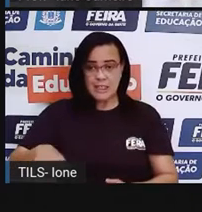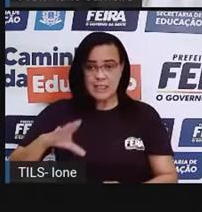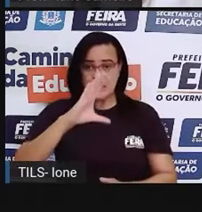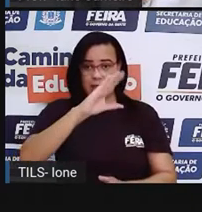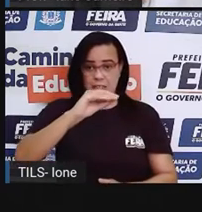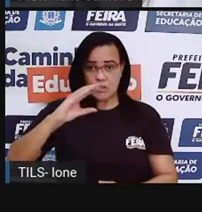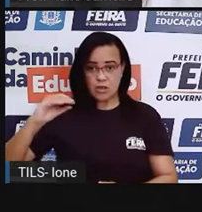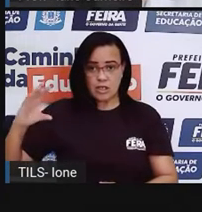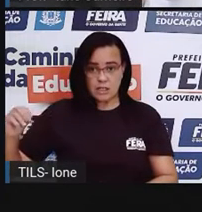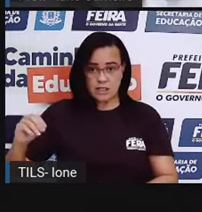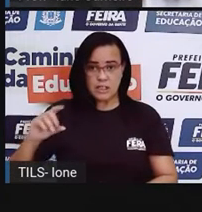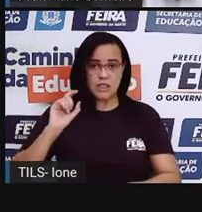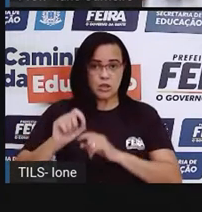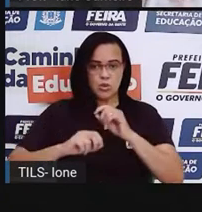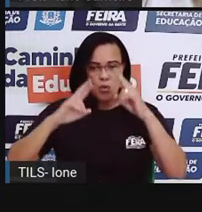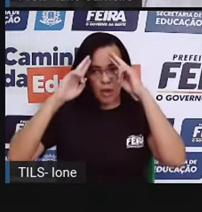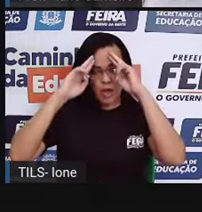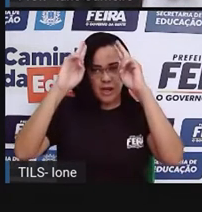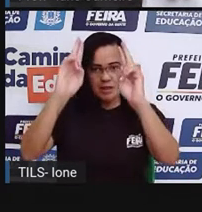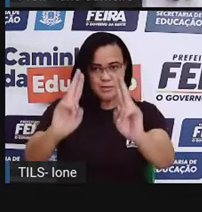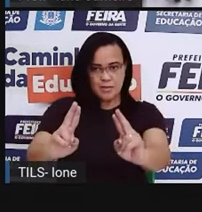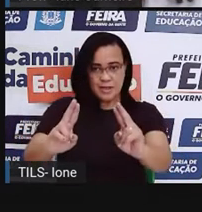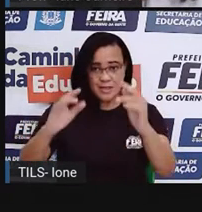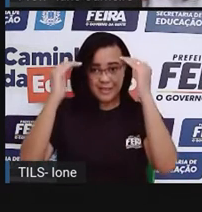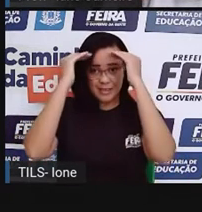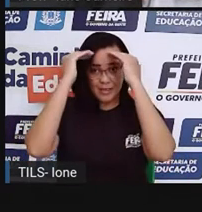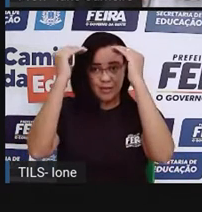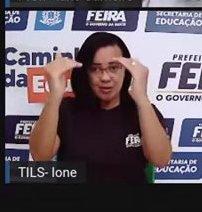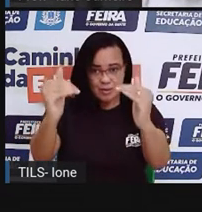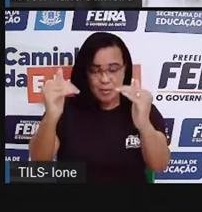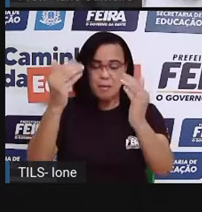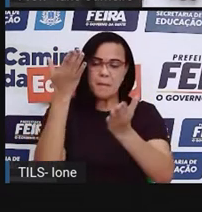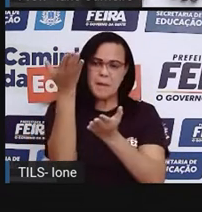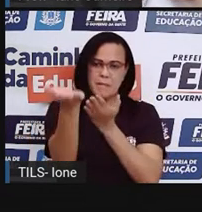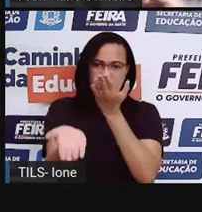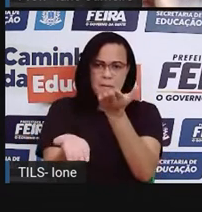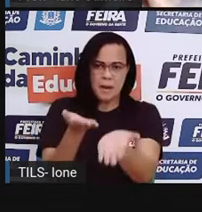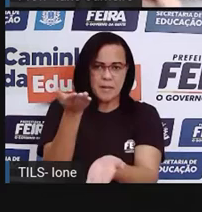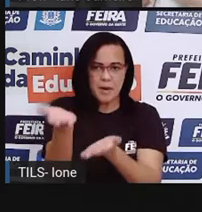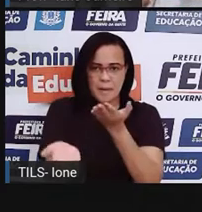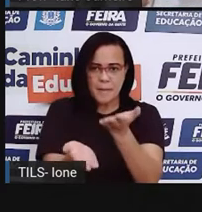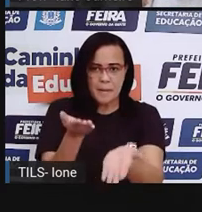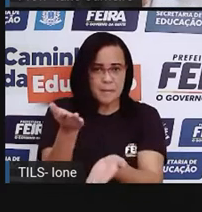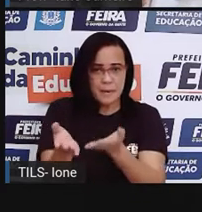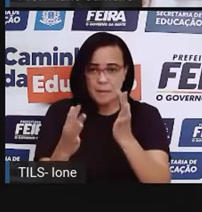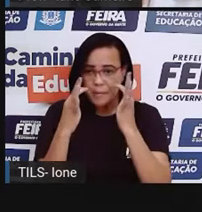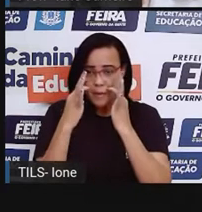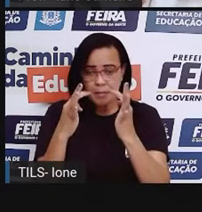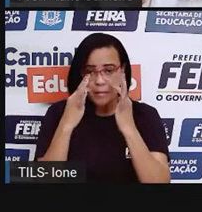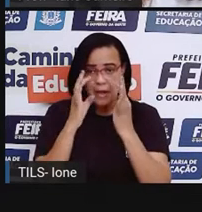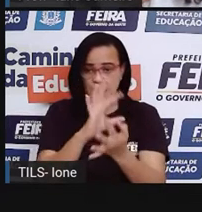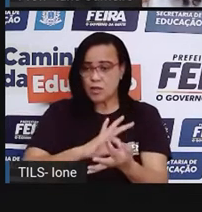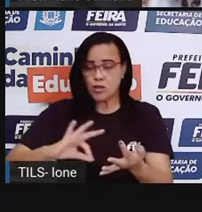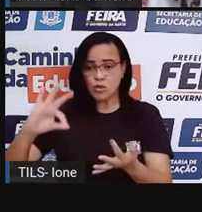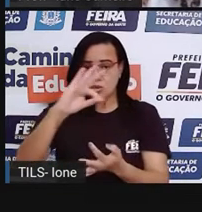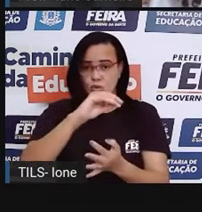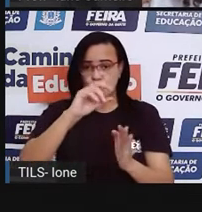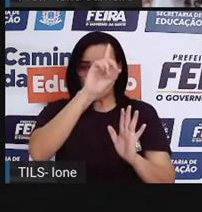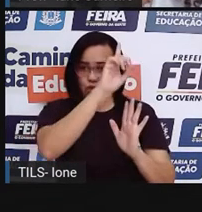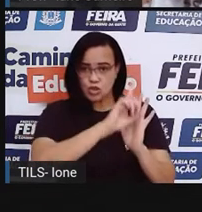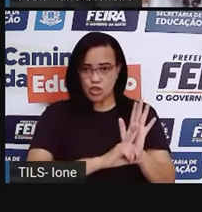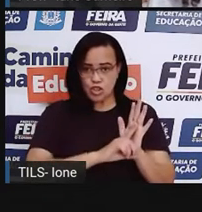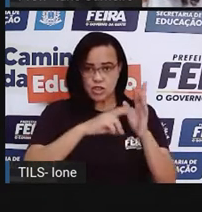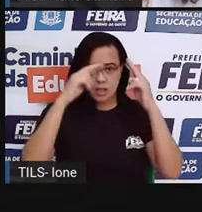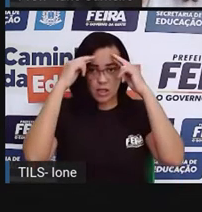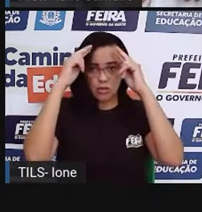ela tem direito a ser respeitada, a ser bem cuidada, né? A ter todos esses direitos aí respeitados